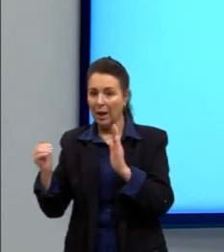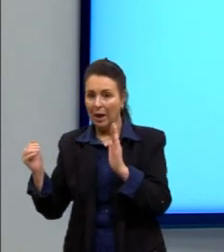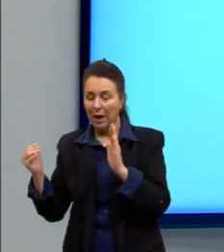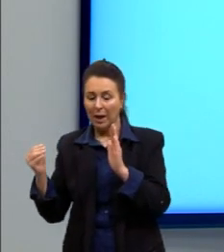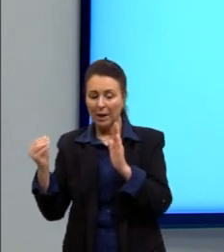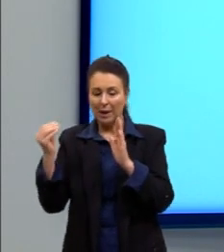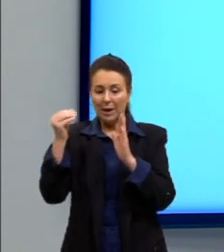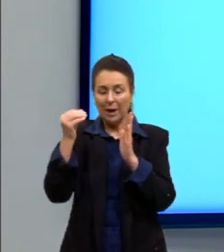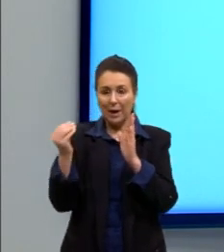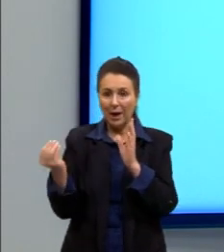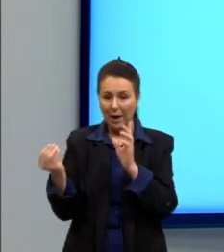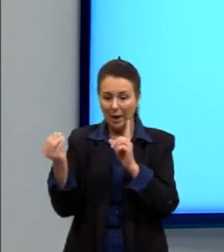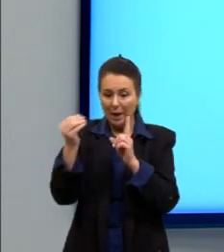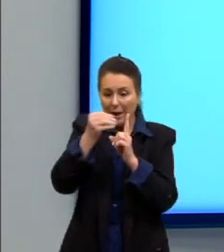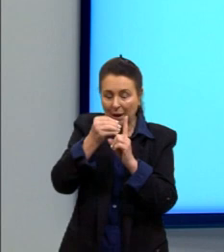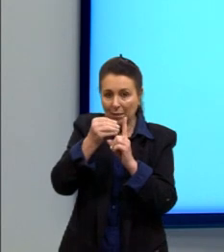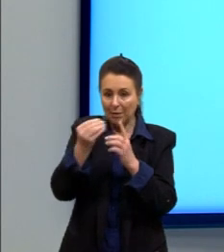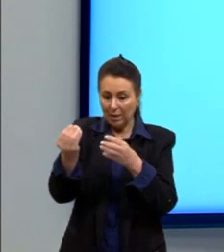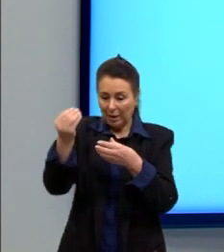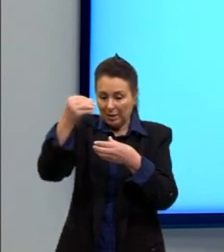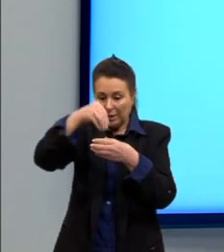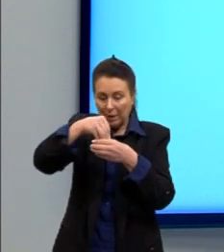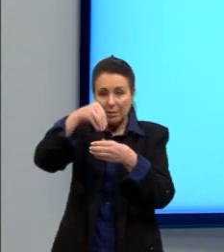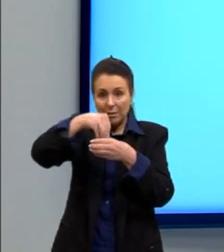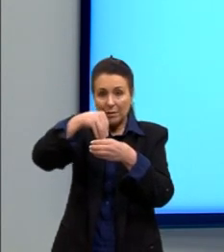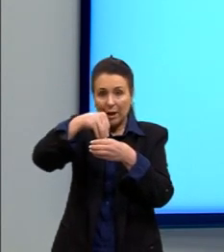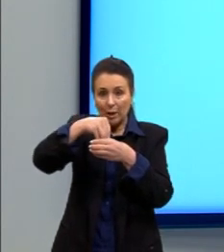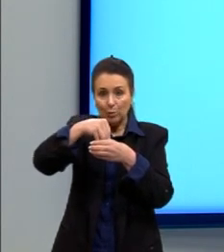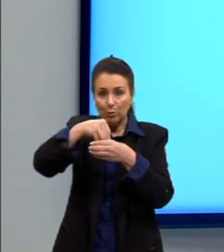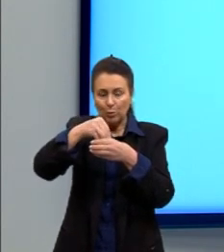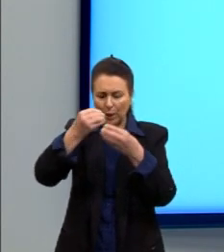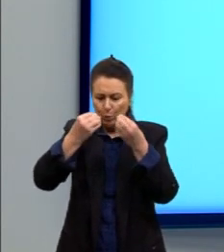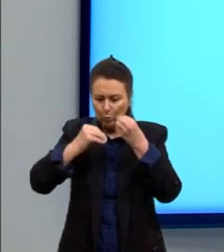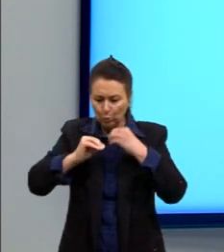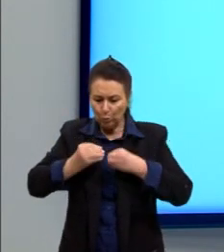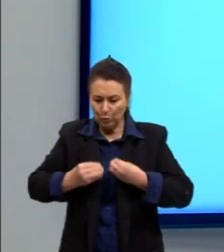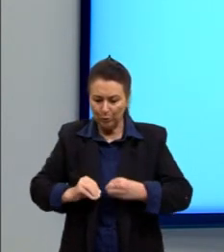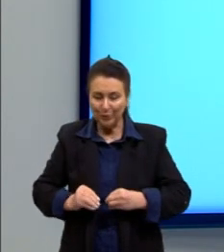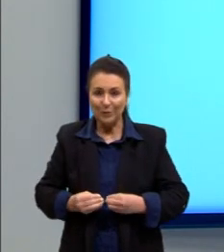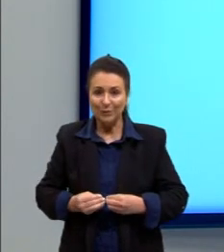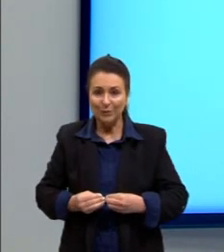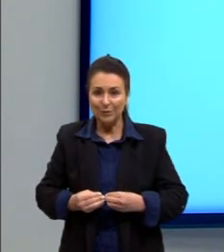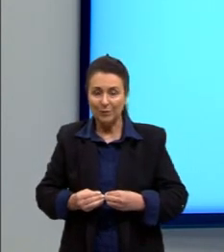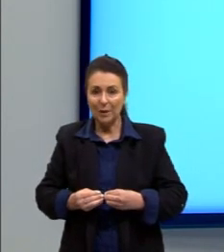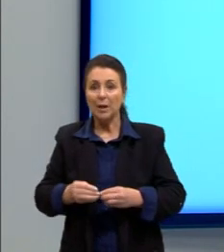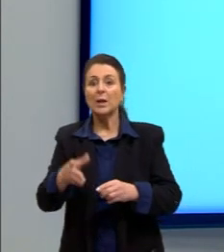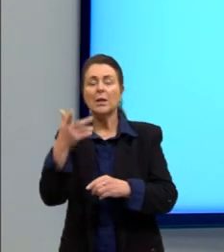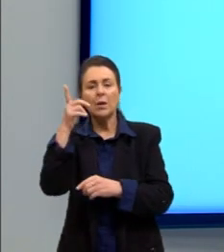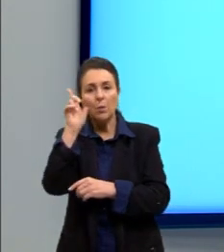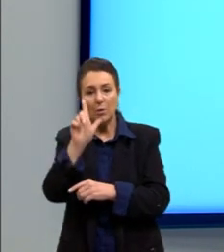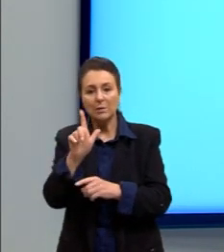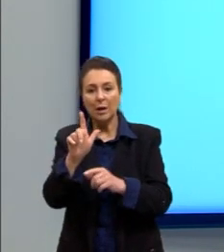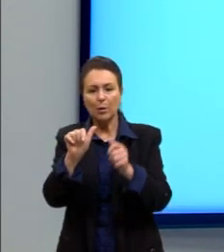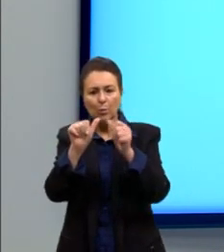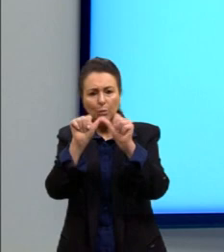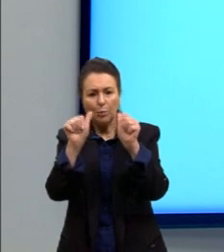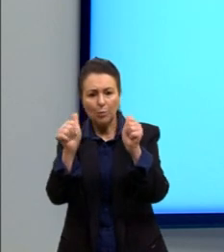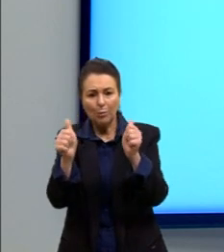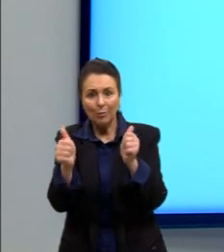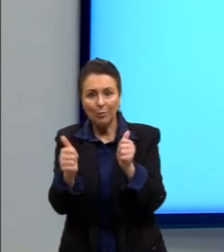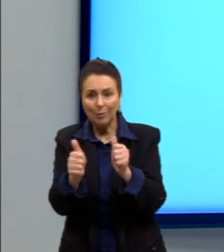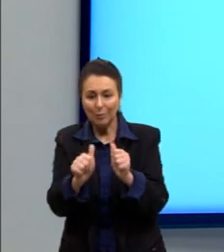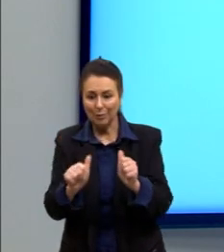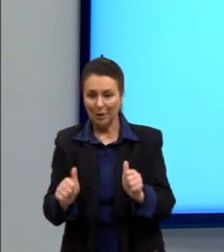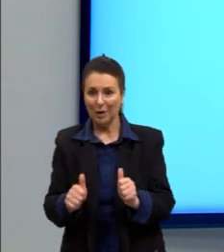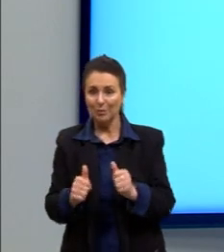órgãos, no exterior dos órgãos, desculpa, do que no interior deles. E assim é obtida uma imagem do contorno